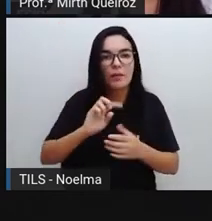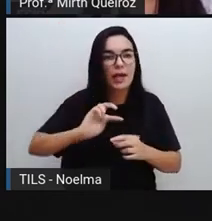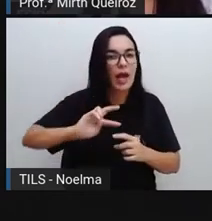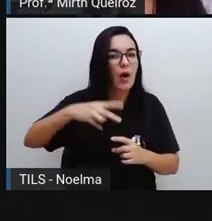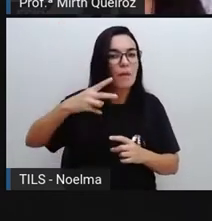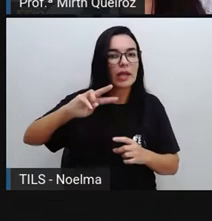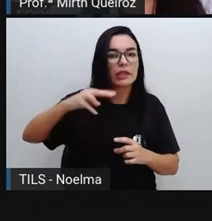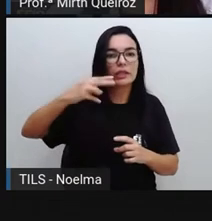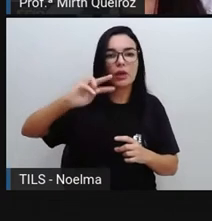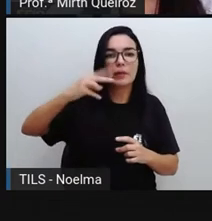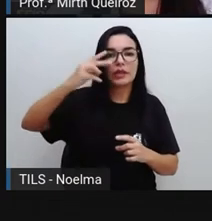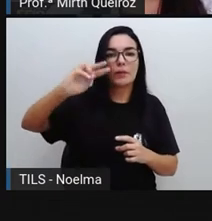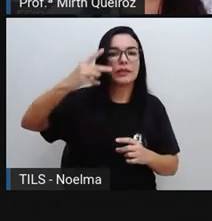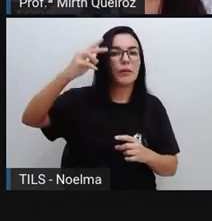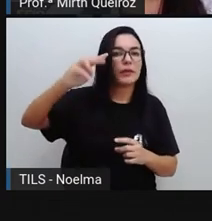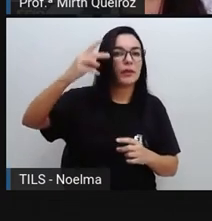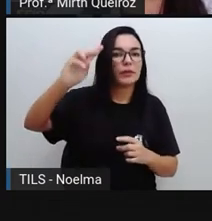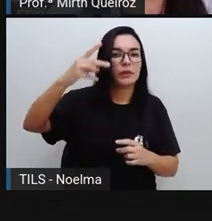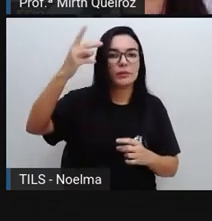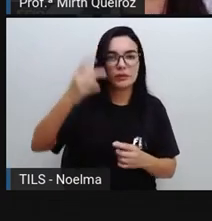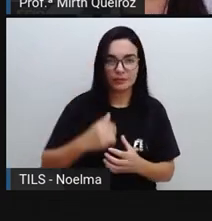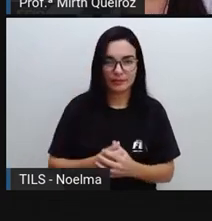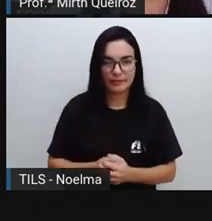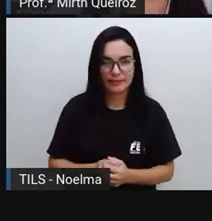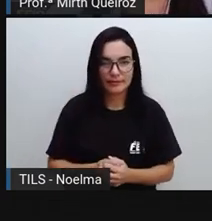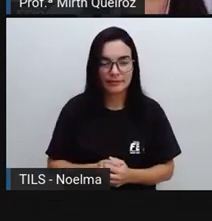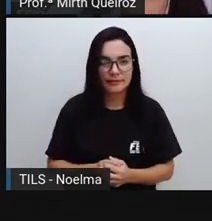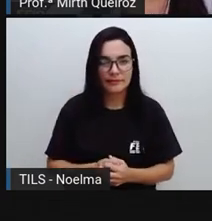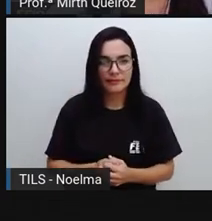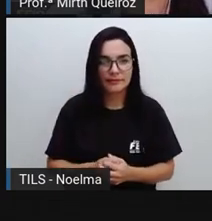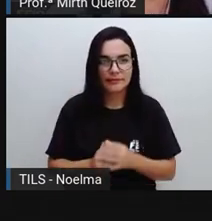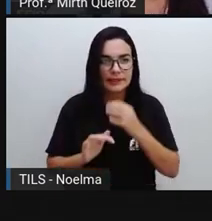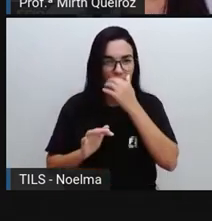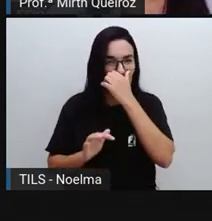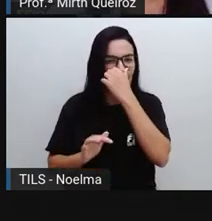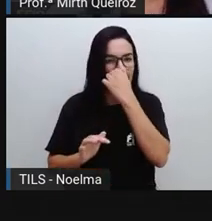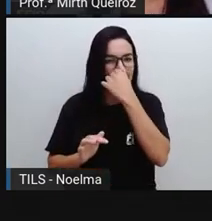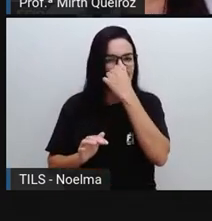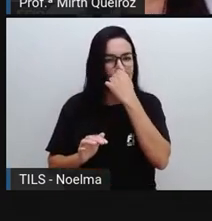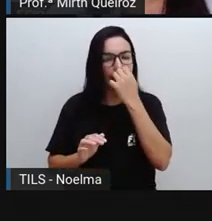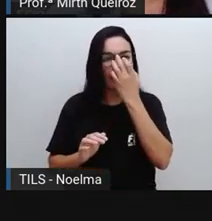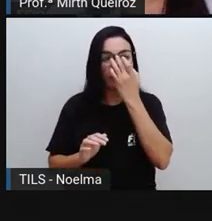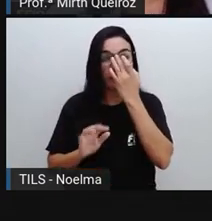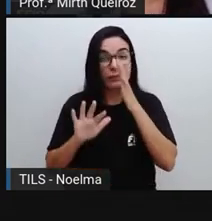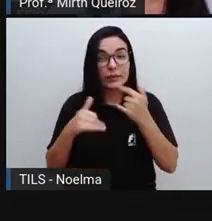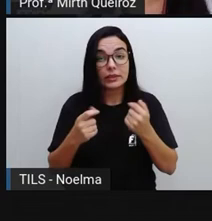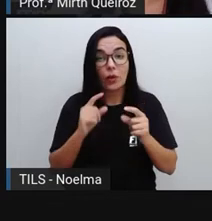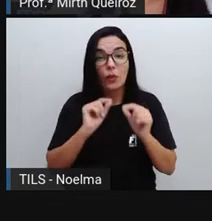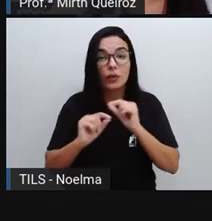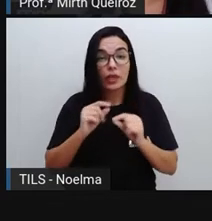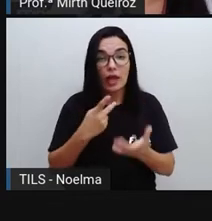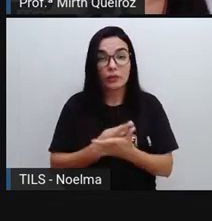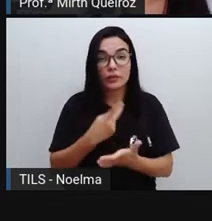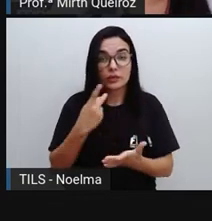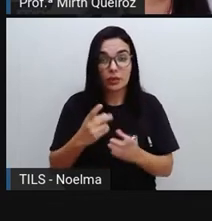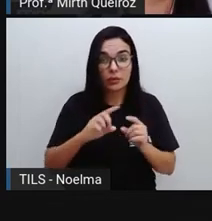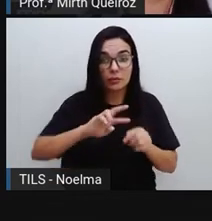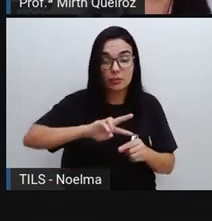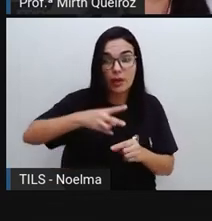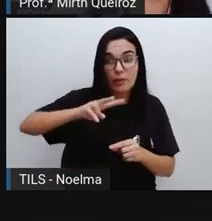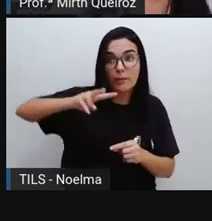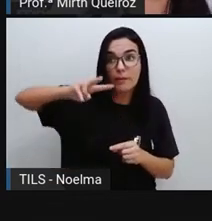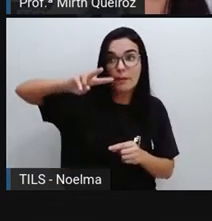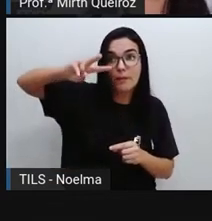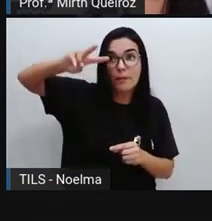29, nós tínhamos dois casos. E aí, o que que vocês podem observar? Que foi aumentando, né? Os casos foram aumentando em relação